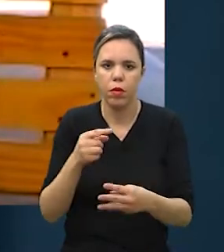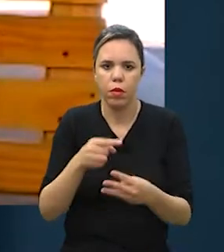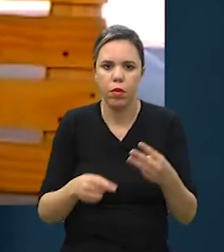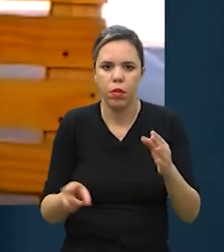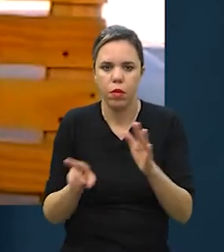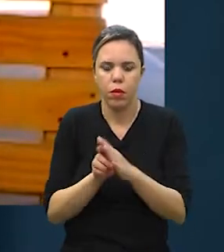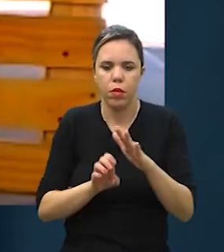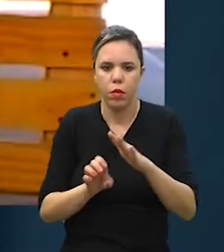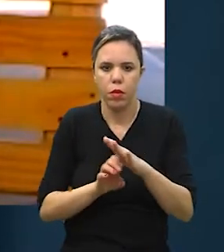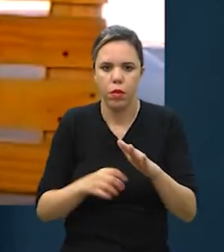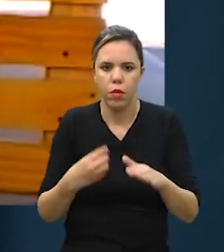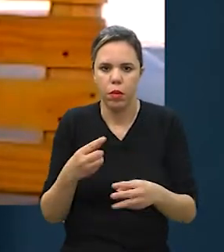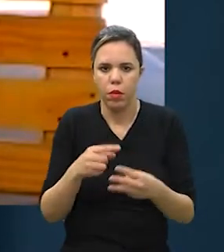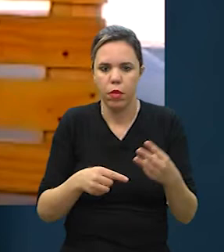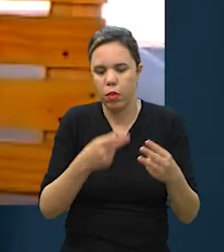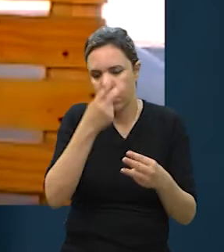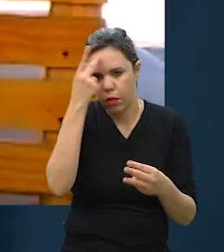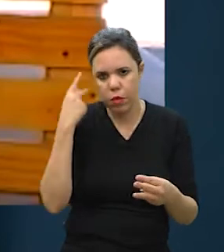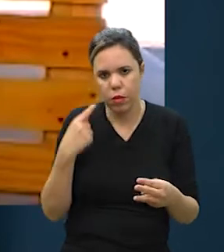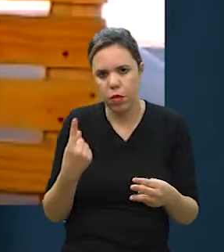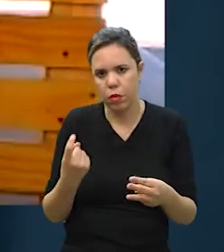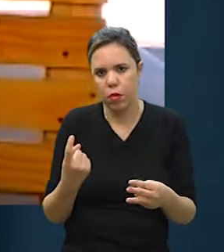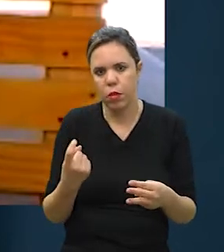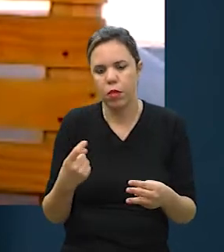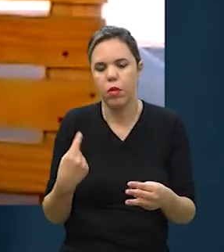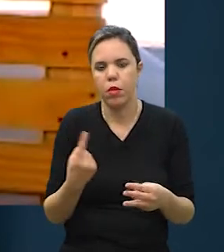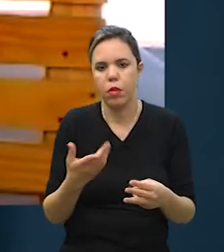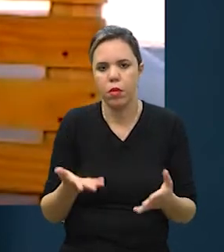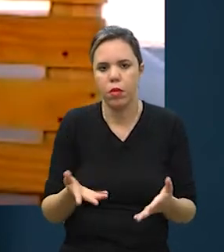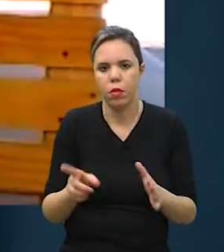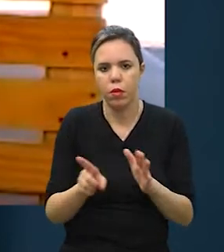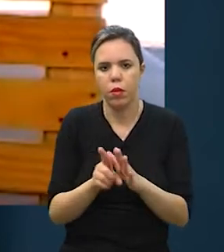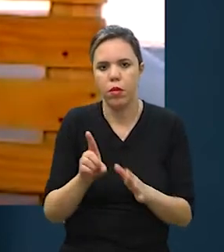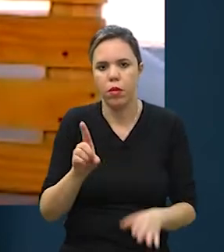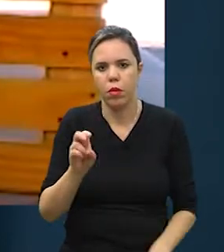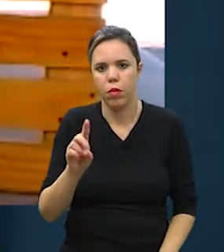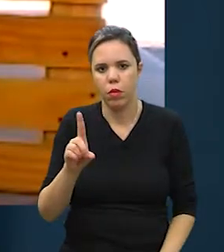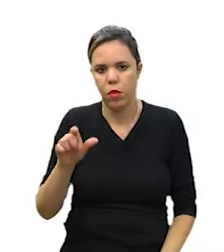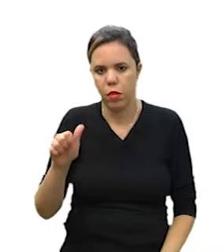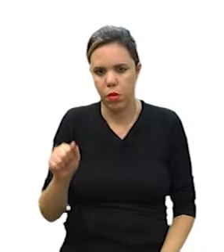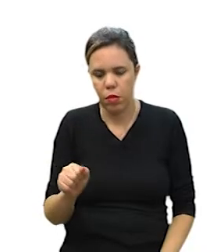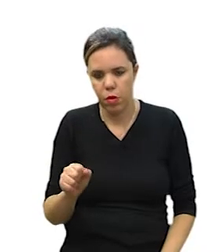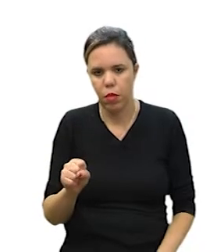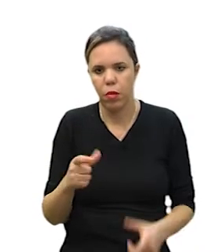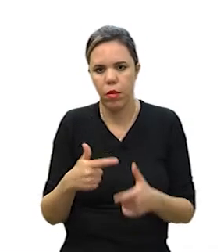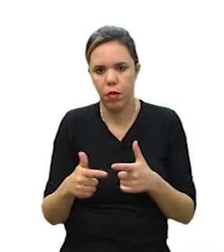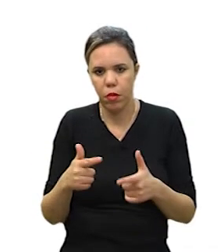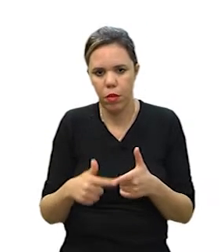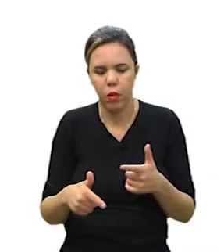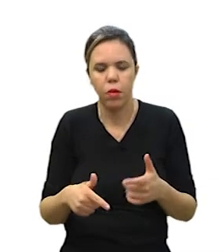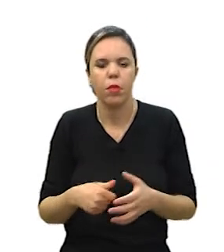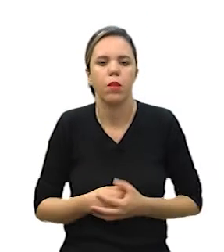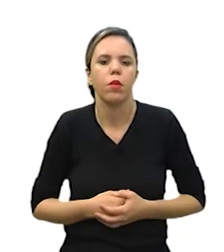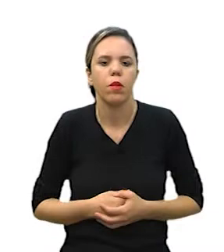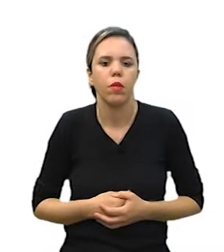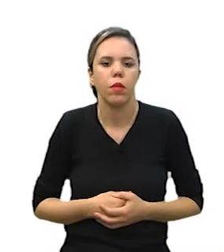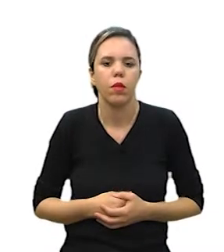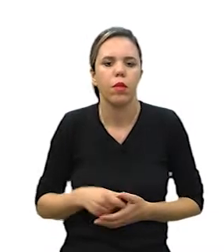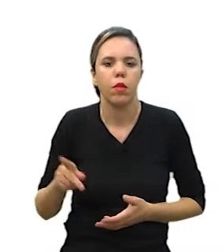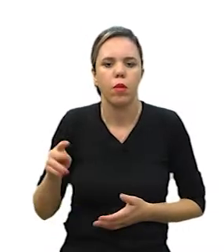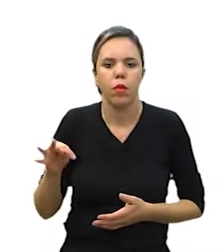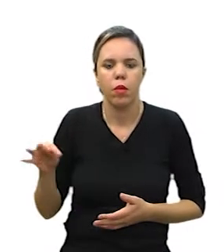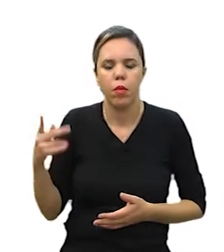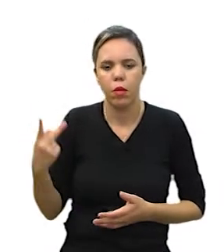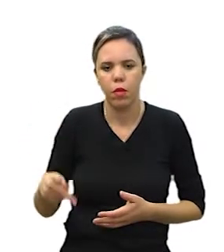constitui três sócios, nós somos em três sócios e um dos nossos sócios, o Douglas, ele teve um problema com a